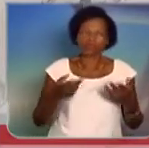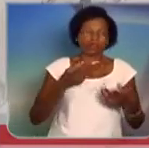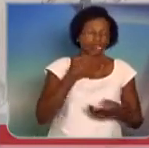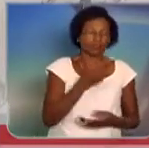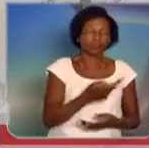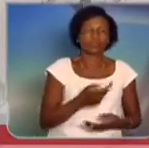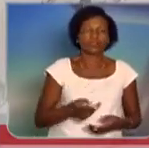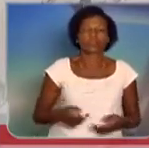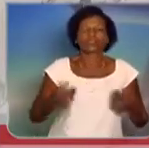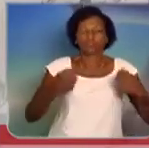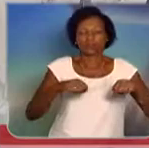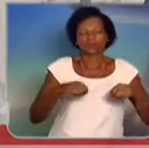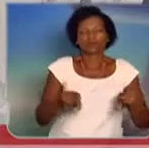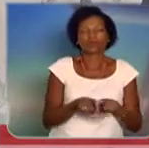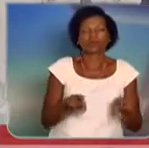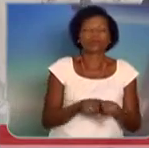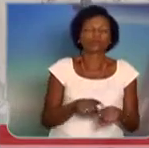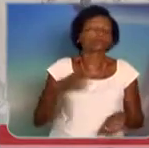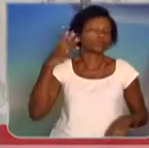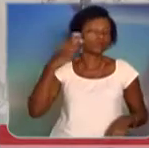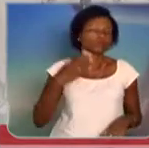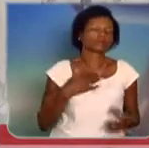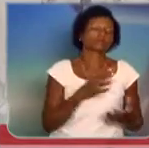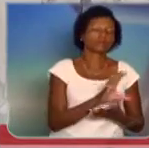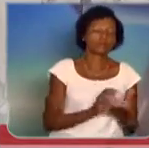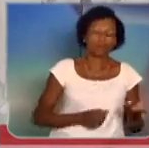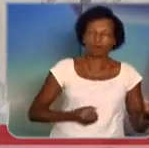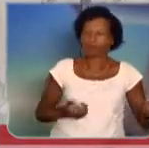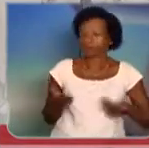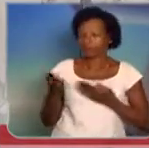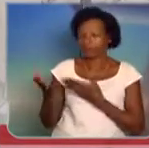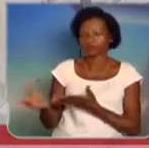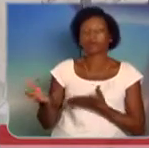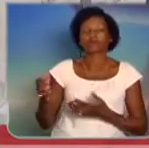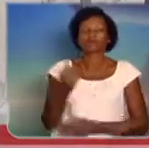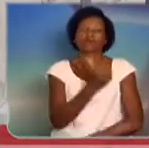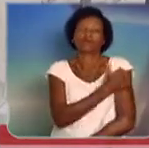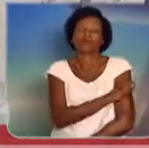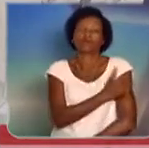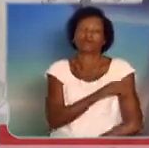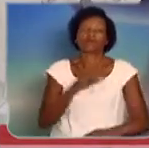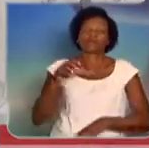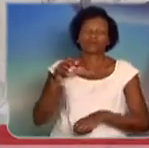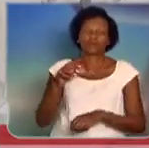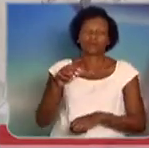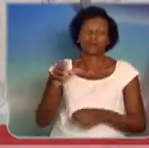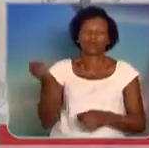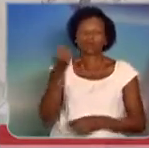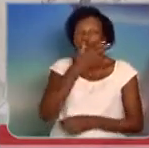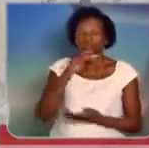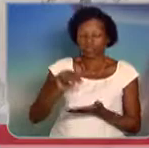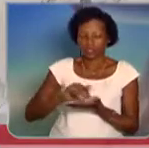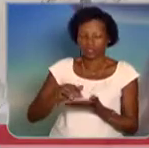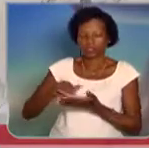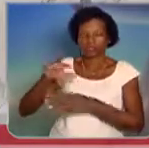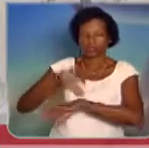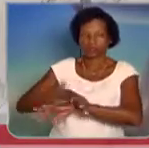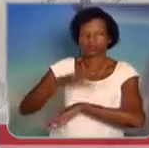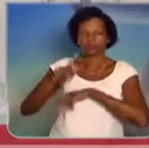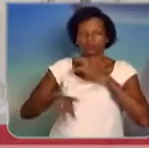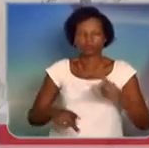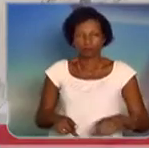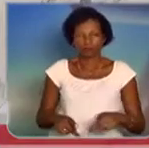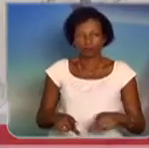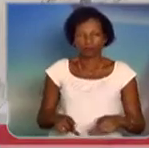E bem como se fosse encaminhado também ao novo secretário de Segurança Pública do Rio de Janeiro, me permitam, em nome dessa casa,